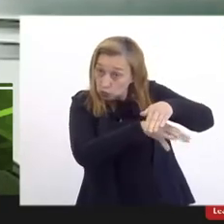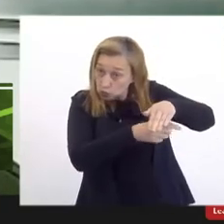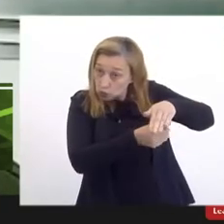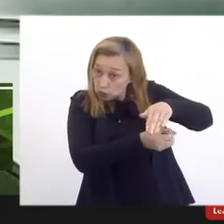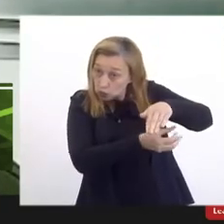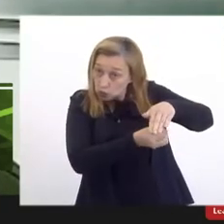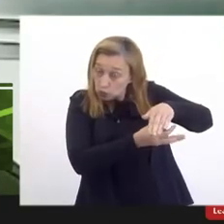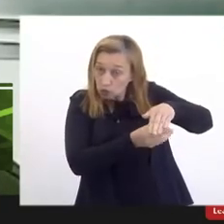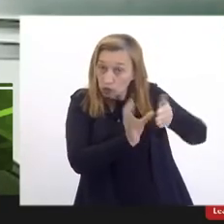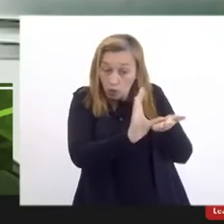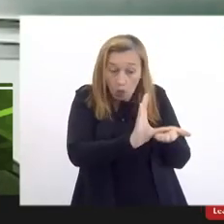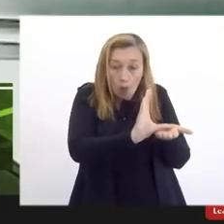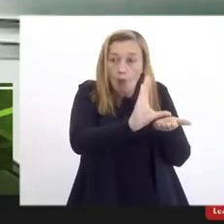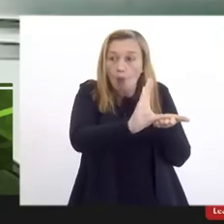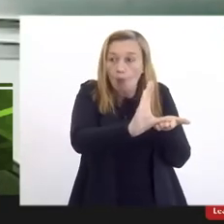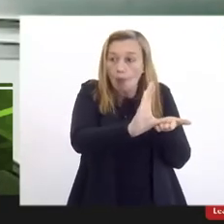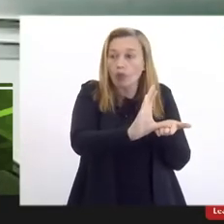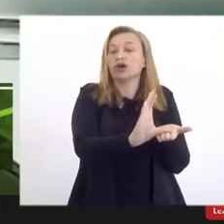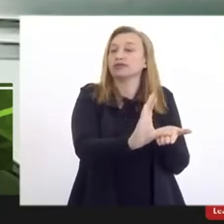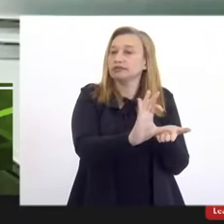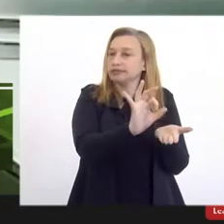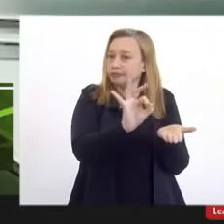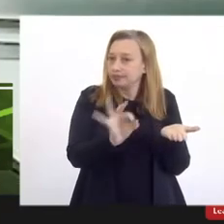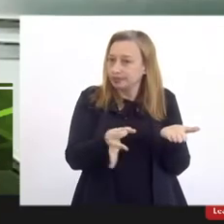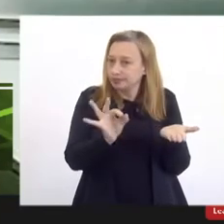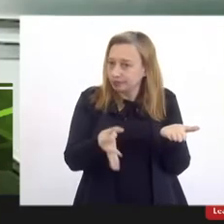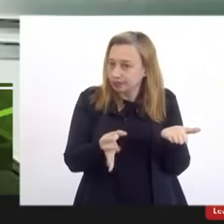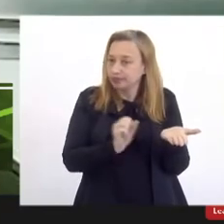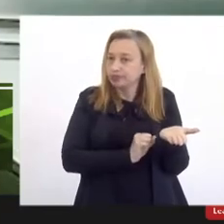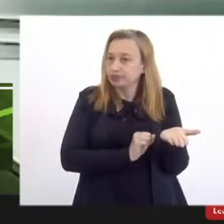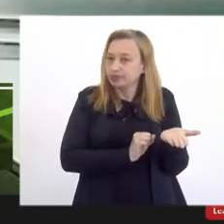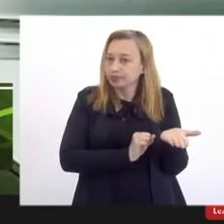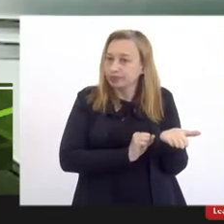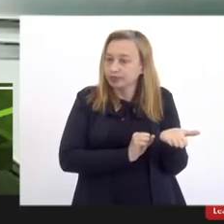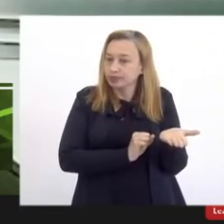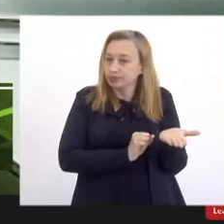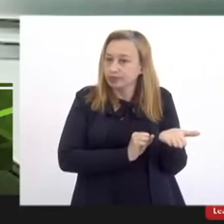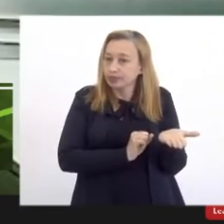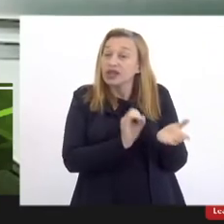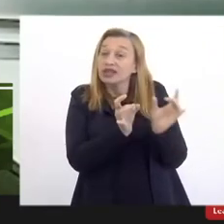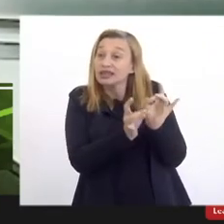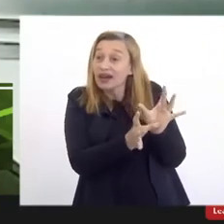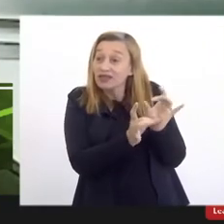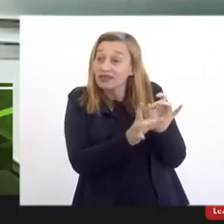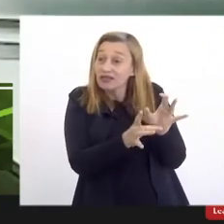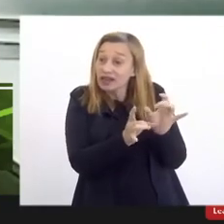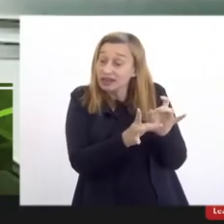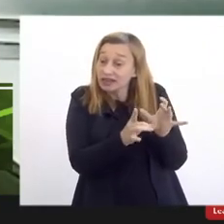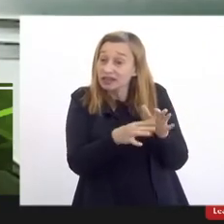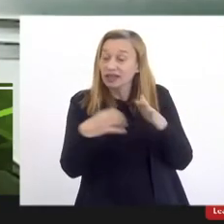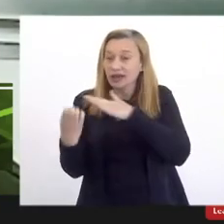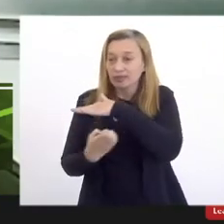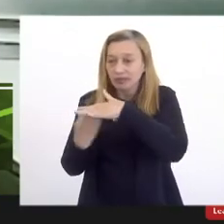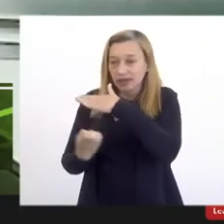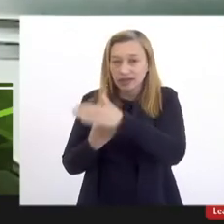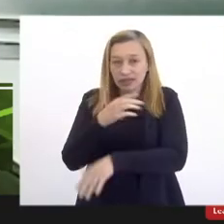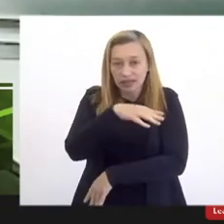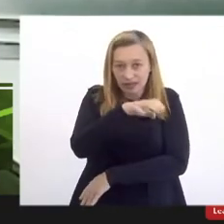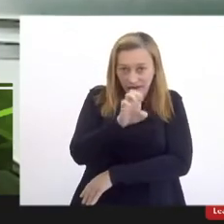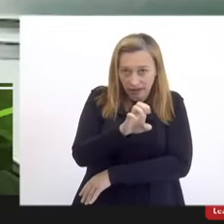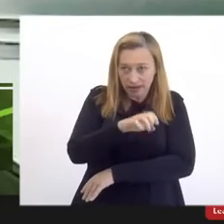recursos que tem derivados da concessão da CEDA e da iniciativa privada,